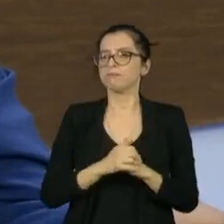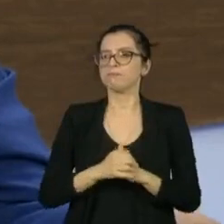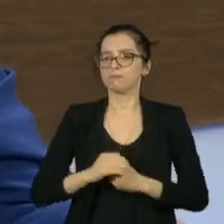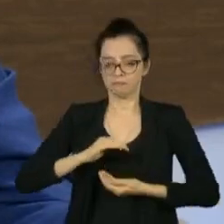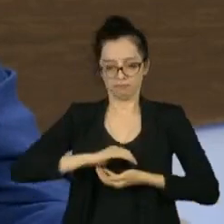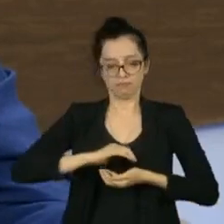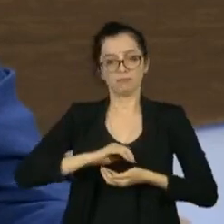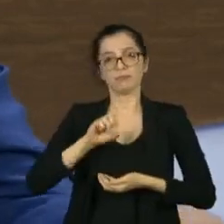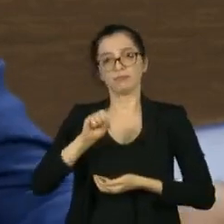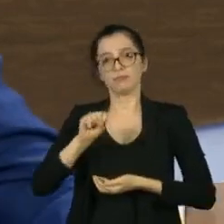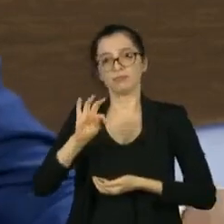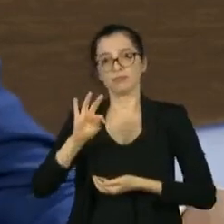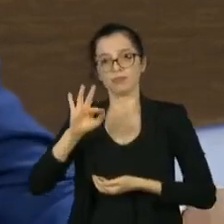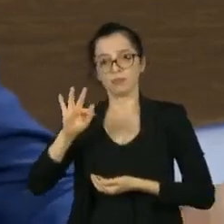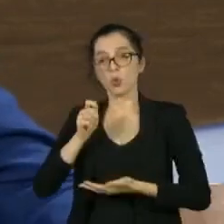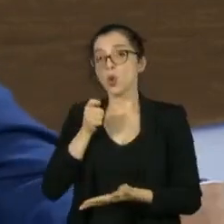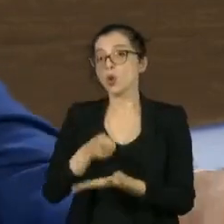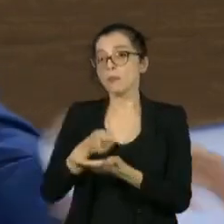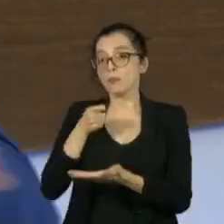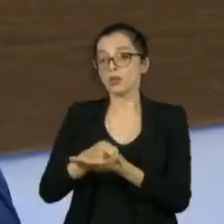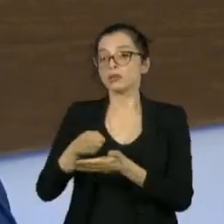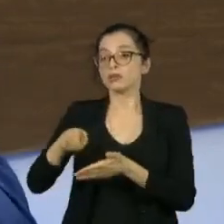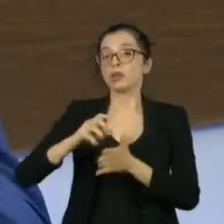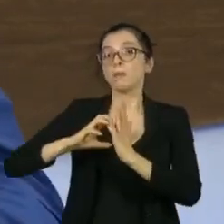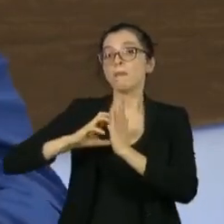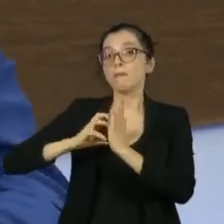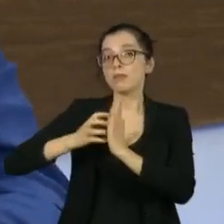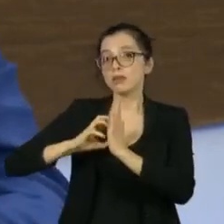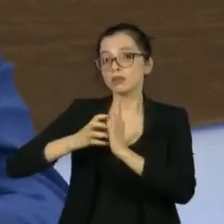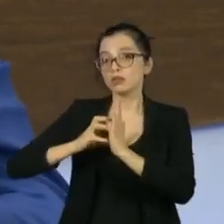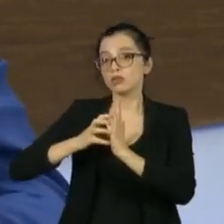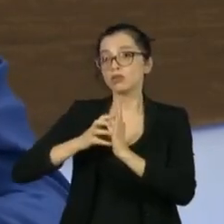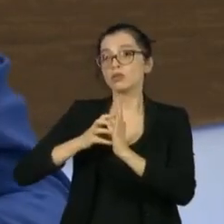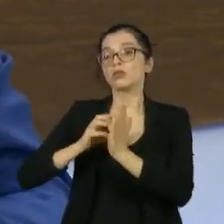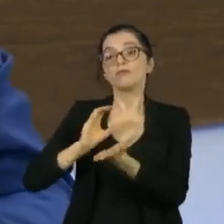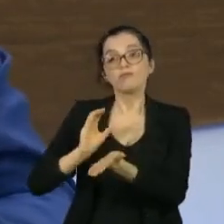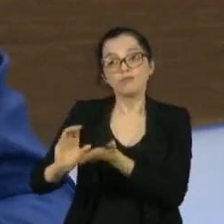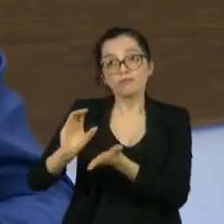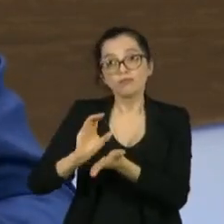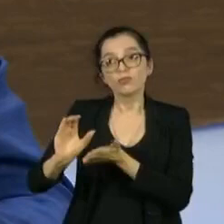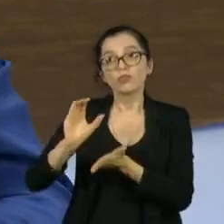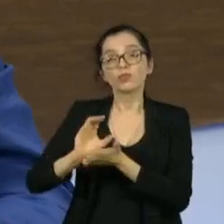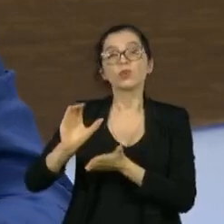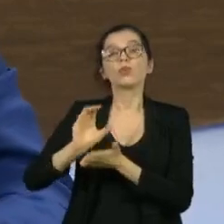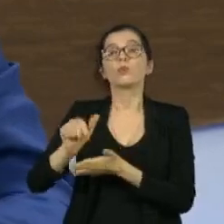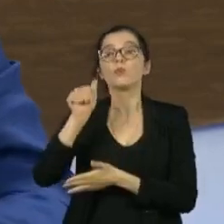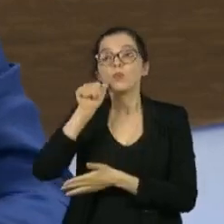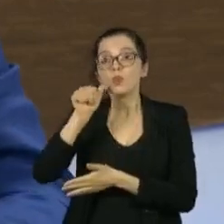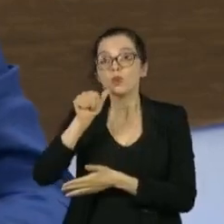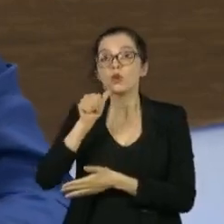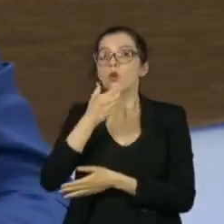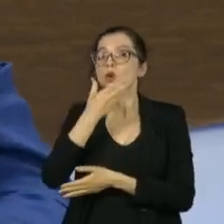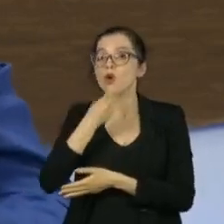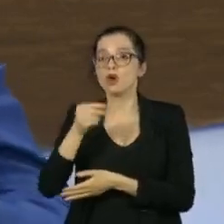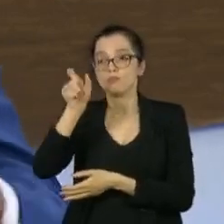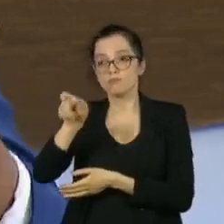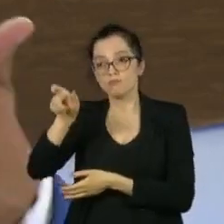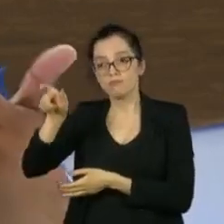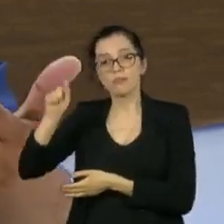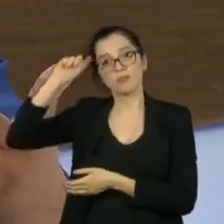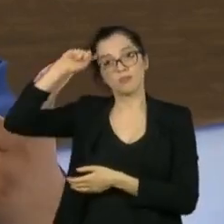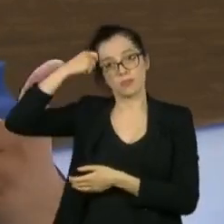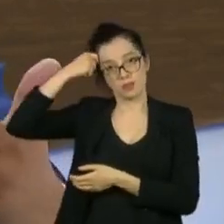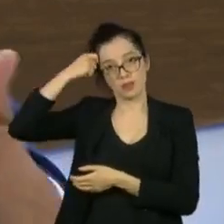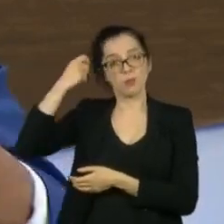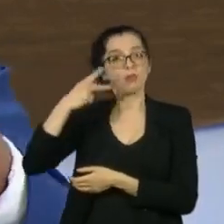partidos políticos, inclusive partidos progressistas, de botar dinheiro na candidatura de homens e mulheres negros na política. Porque a gente vê no